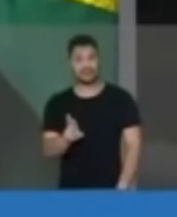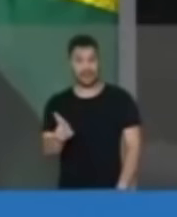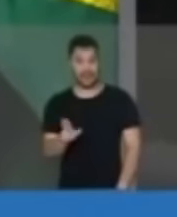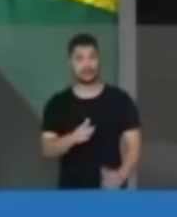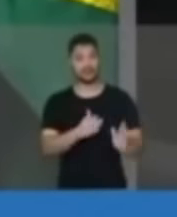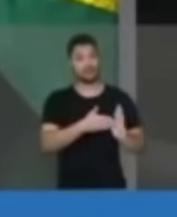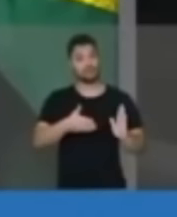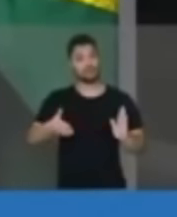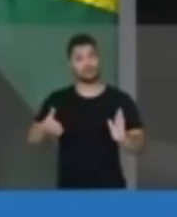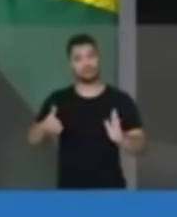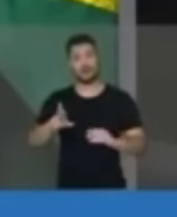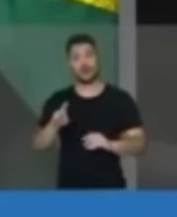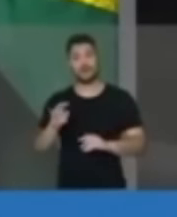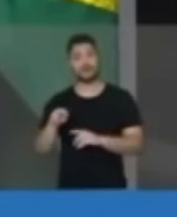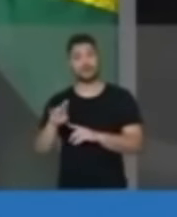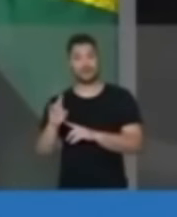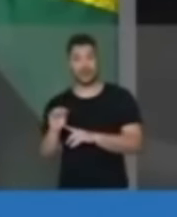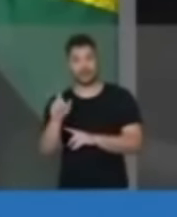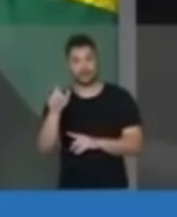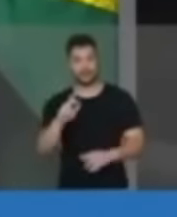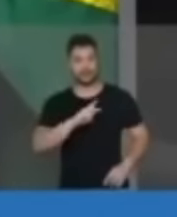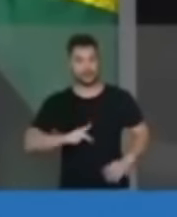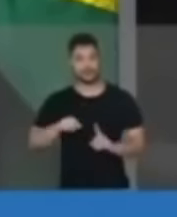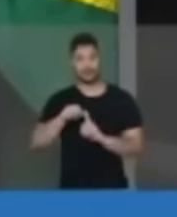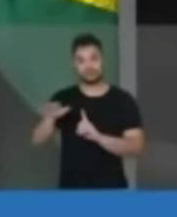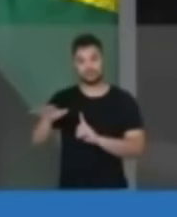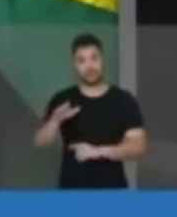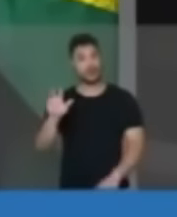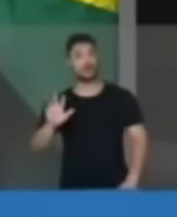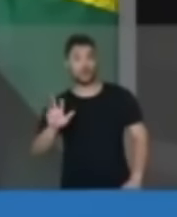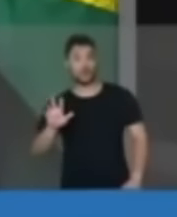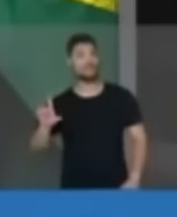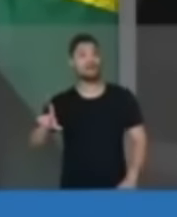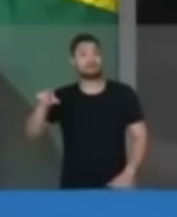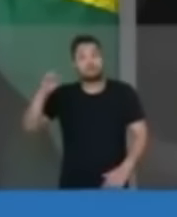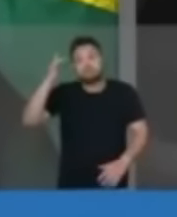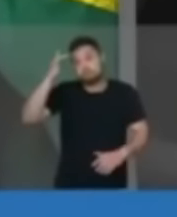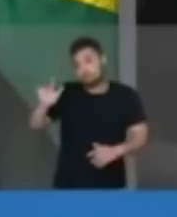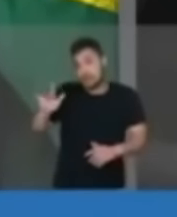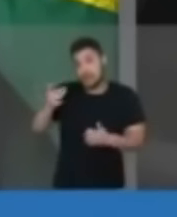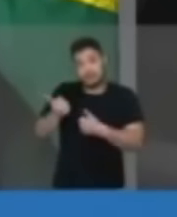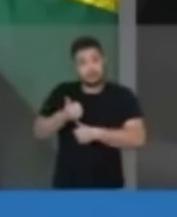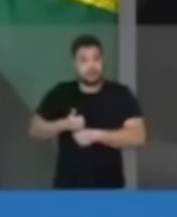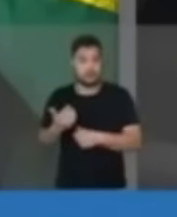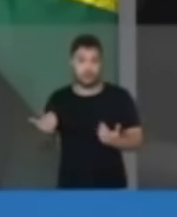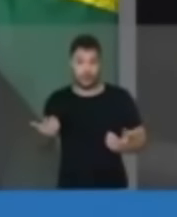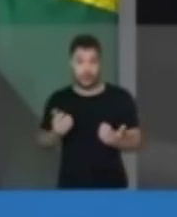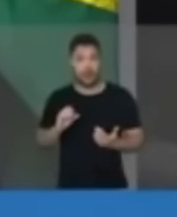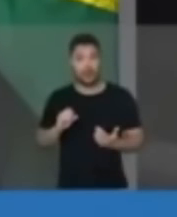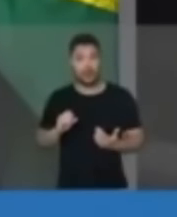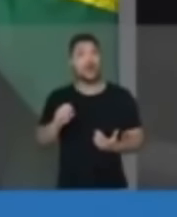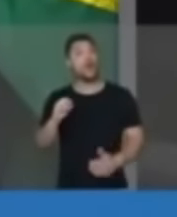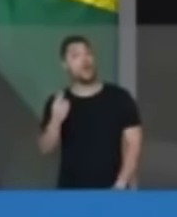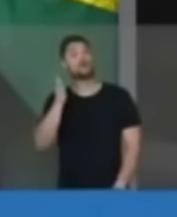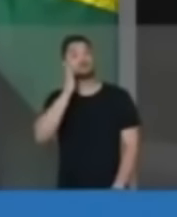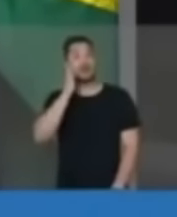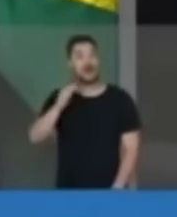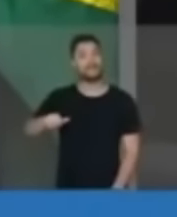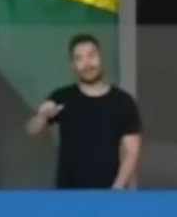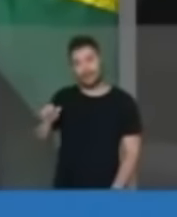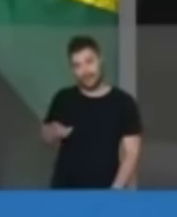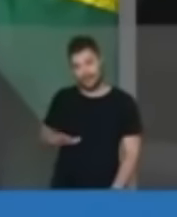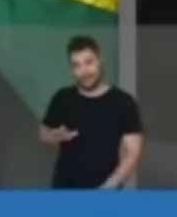do presidente Roberto Campos Neto à frente do Banco Central. E aí o Lula vai indicar sabe-se lá quem para o lugar dele ou sabe-se bem em quem e o Brasil